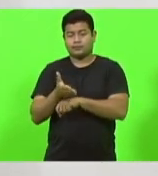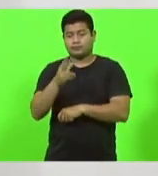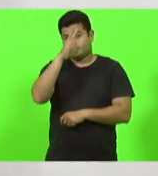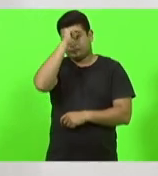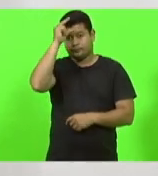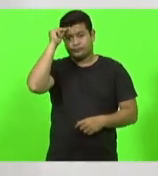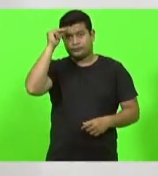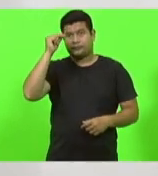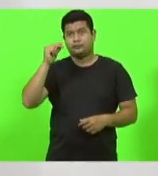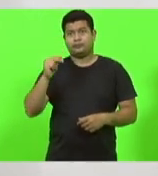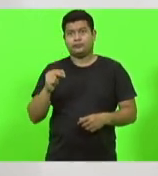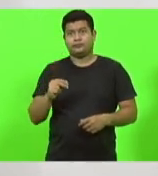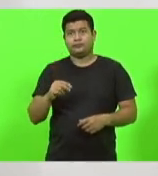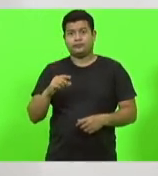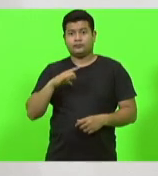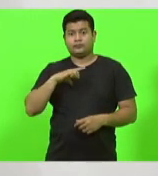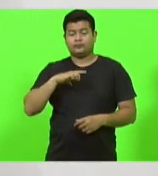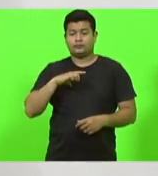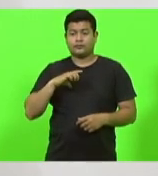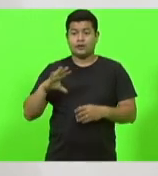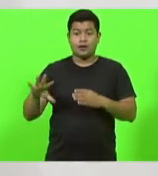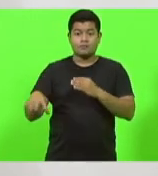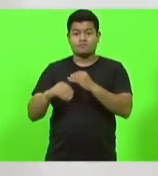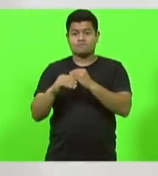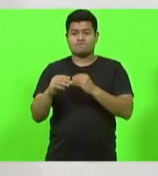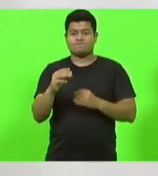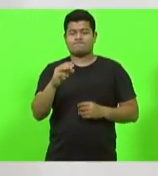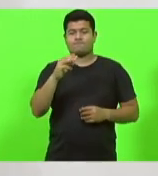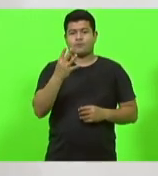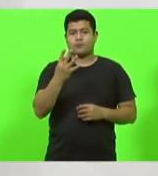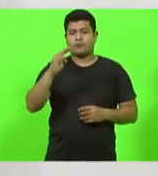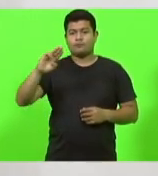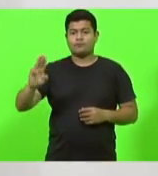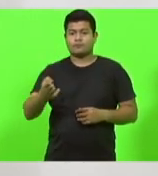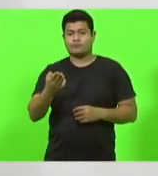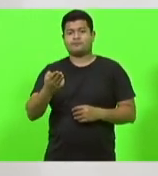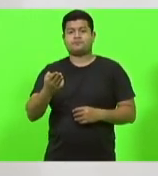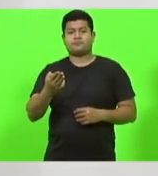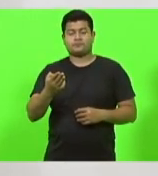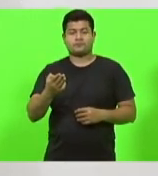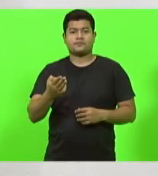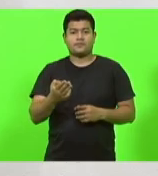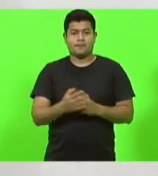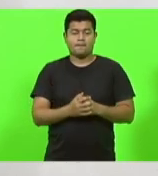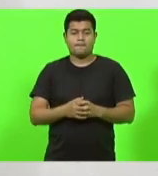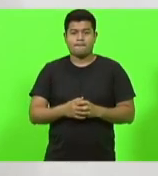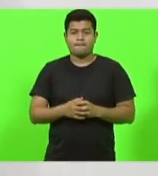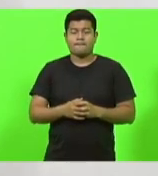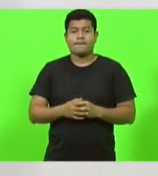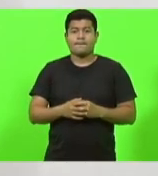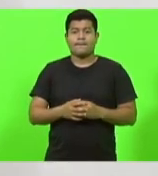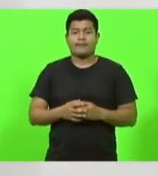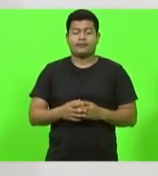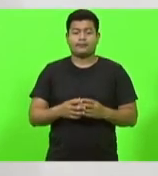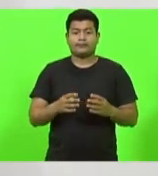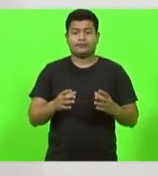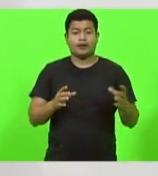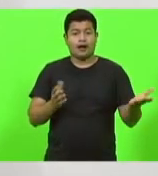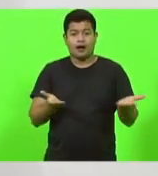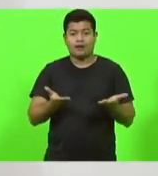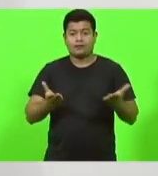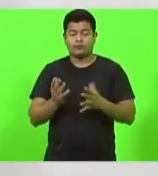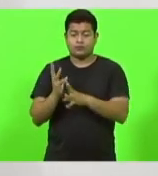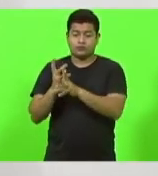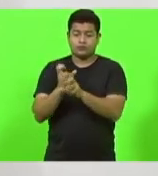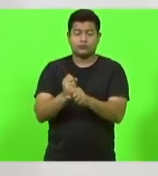Norte em torno de 4 milhões de reais e mais esses 2 milhões que vão somar 9 milhões